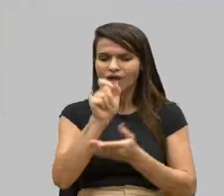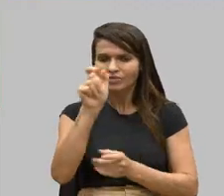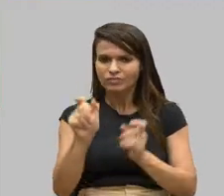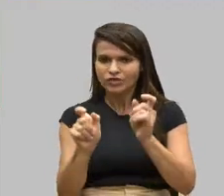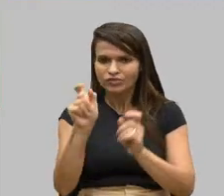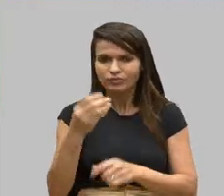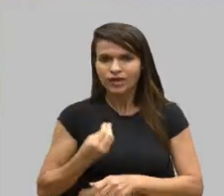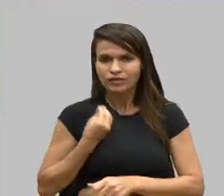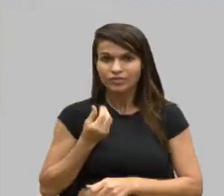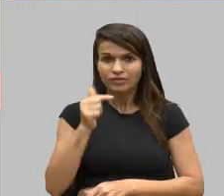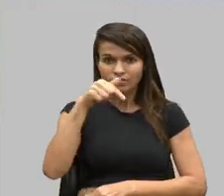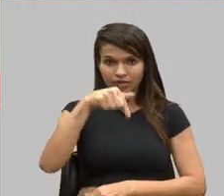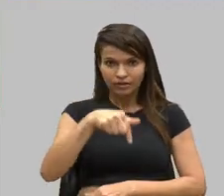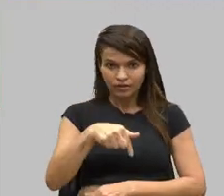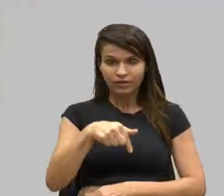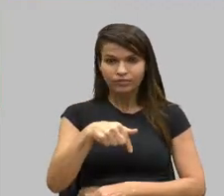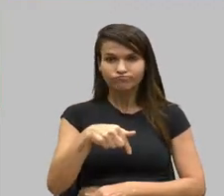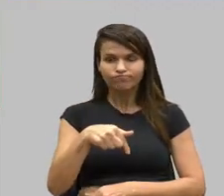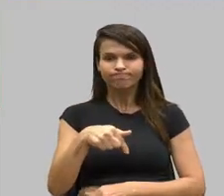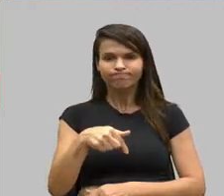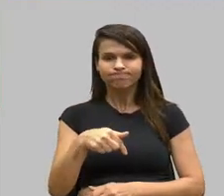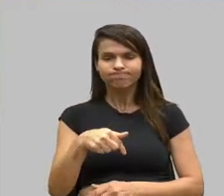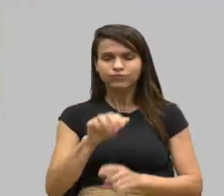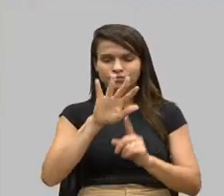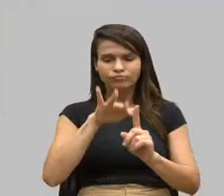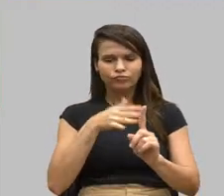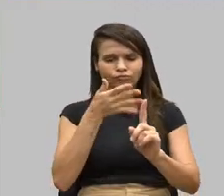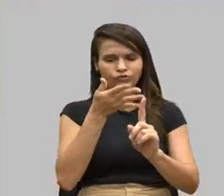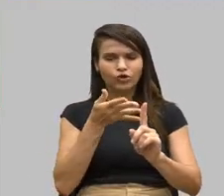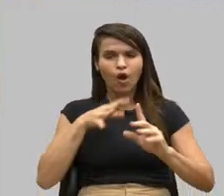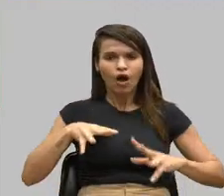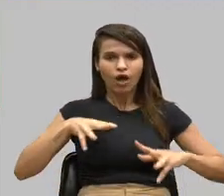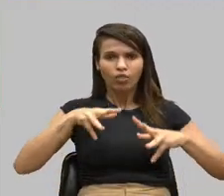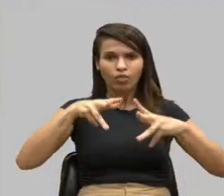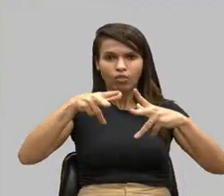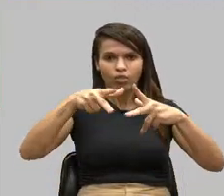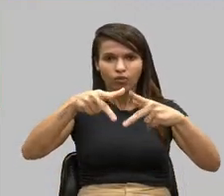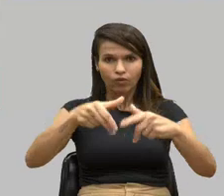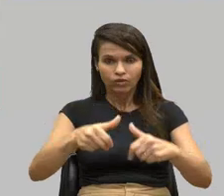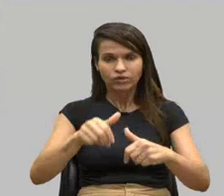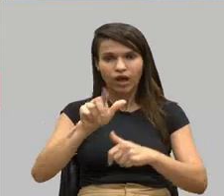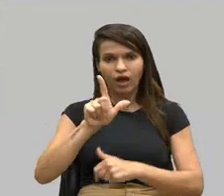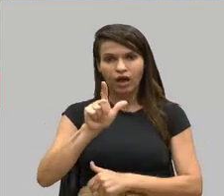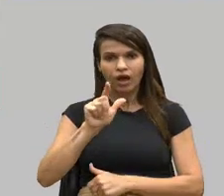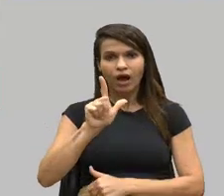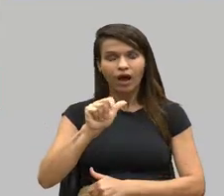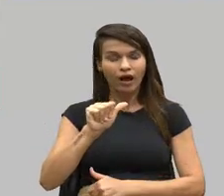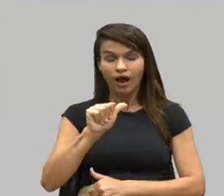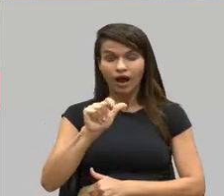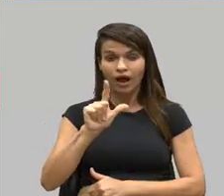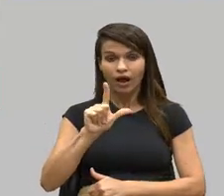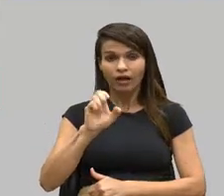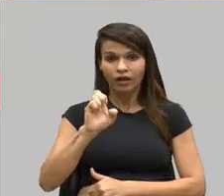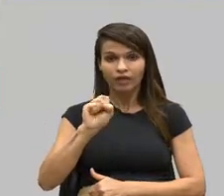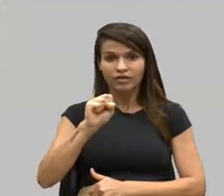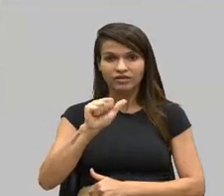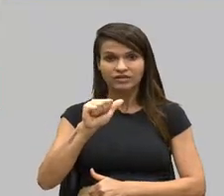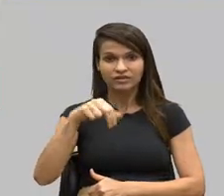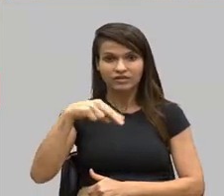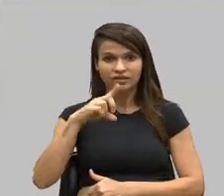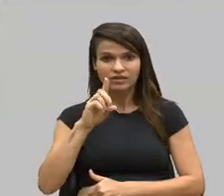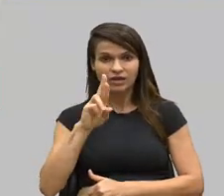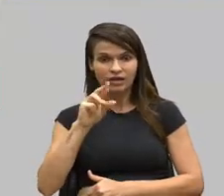E, para mim, eu quero agradecer a todos. A Alessandra e a Tite Paula, a Isabel e